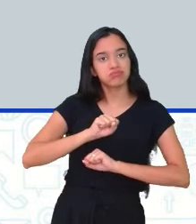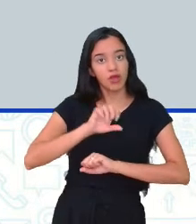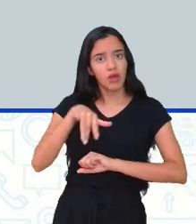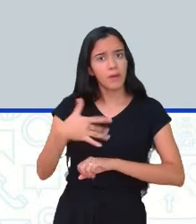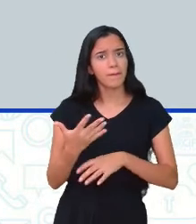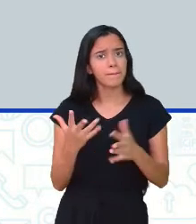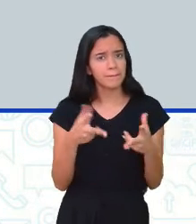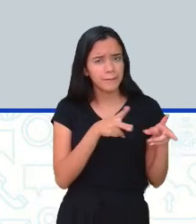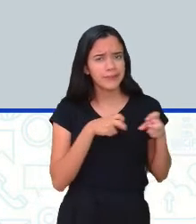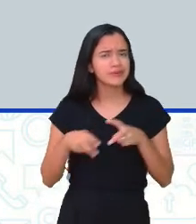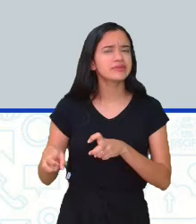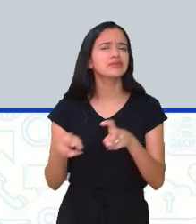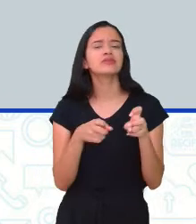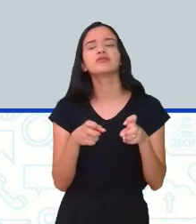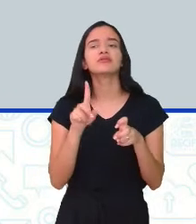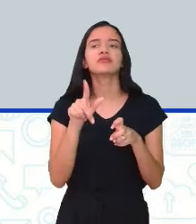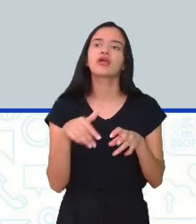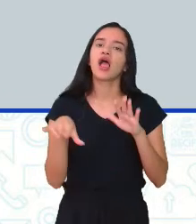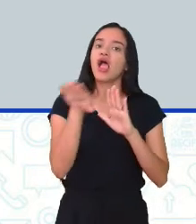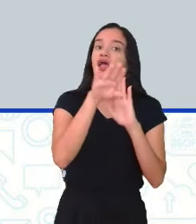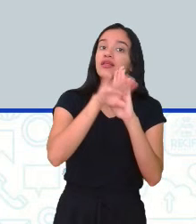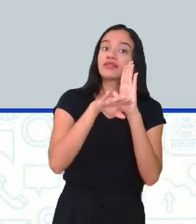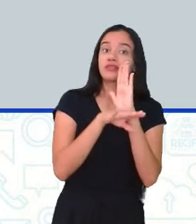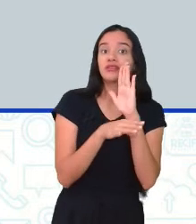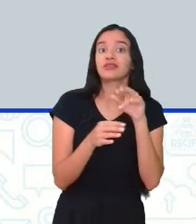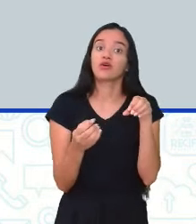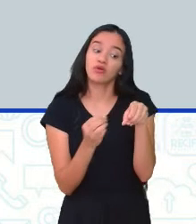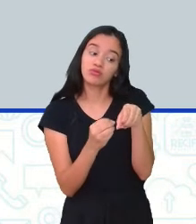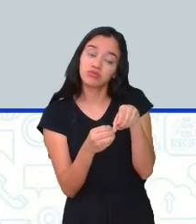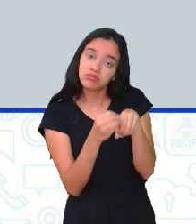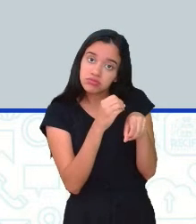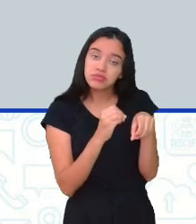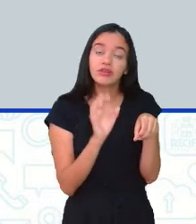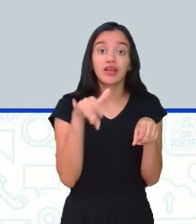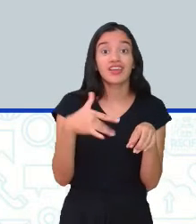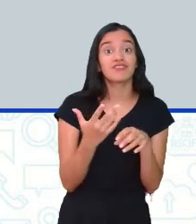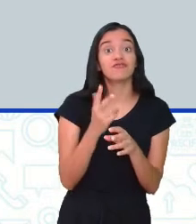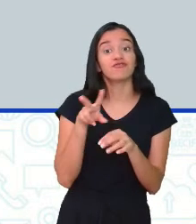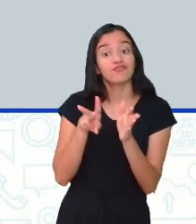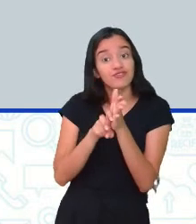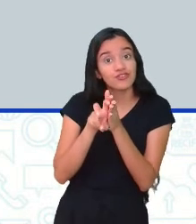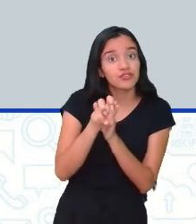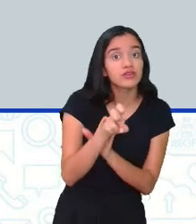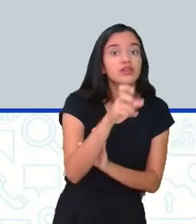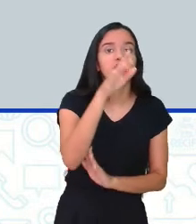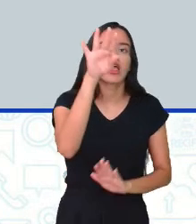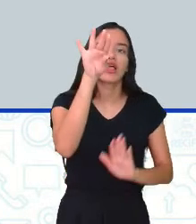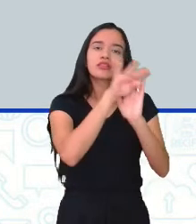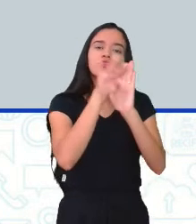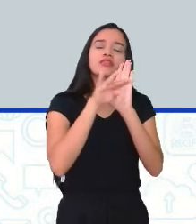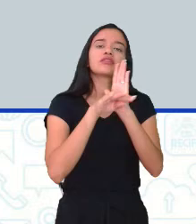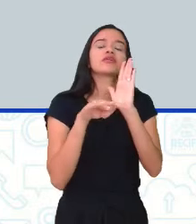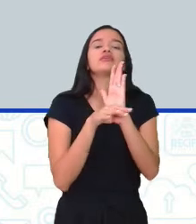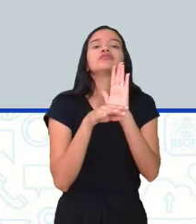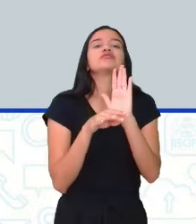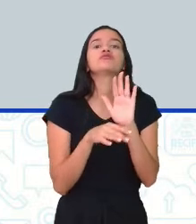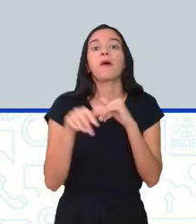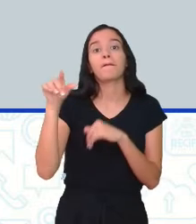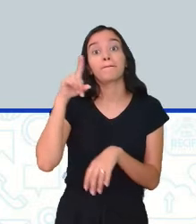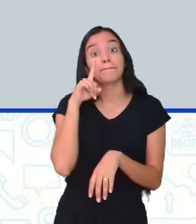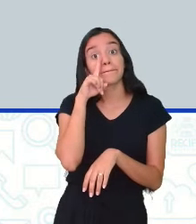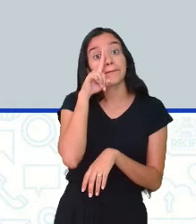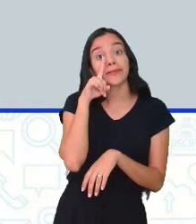Então, observe aí, ela está na lista, o HPV, esse vírus aí, está na lista de fatores de riscos